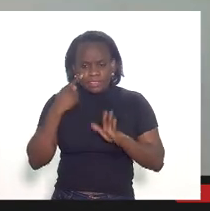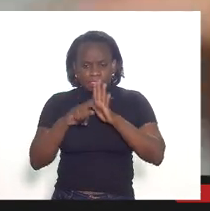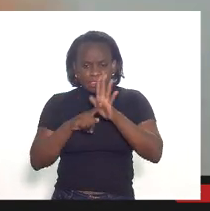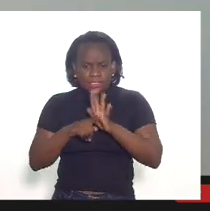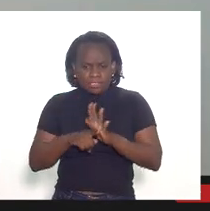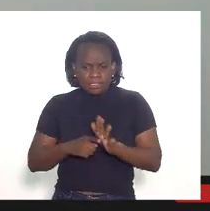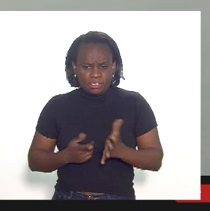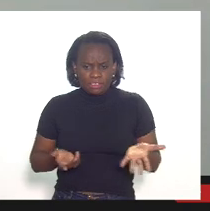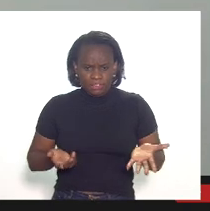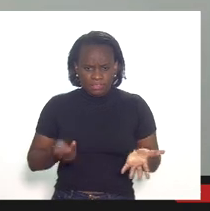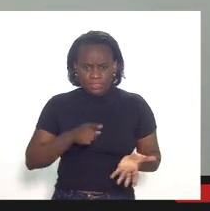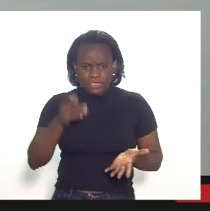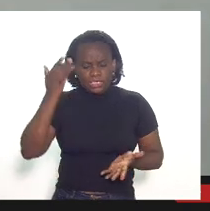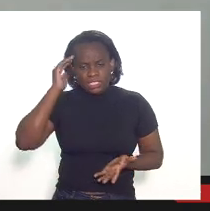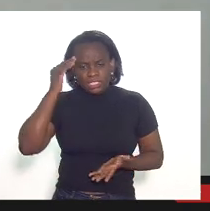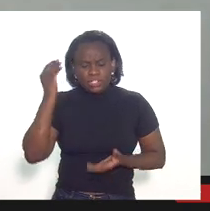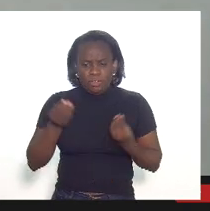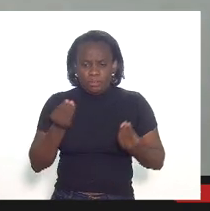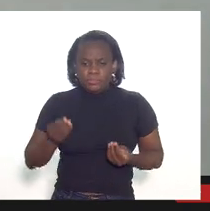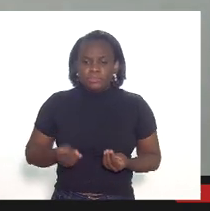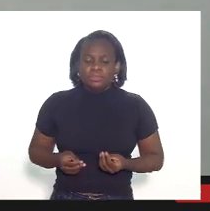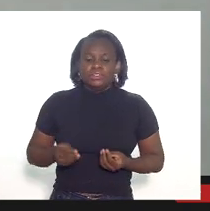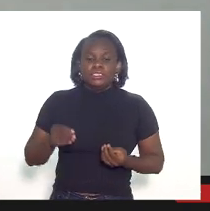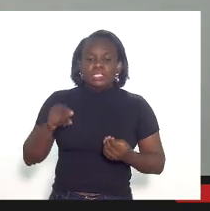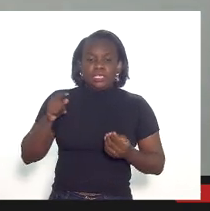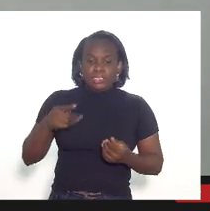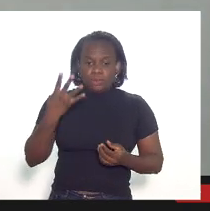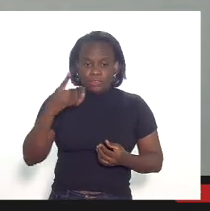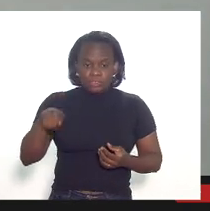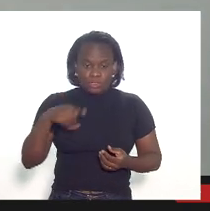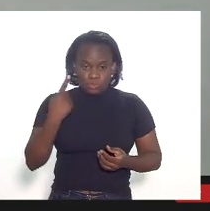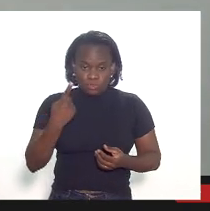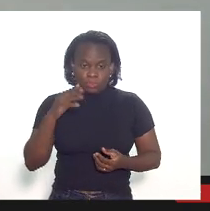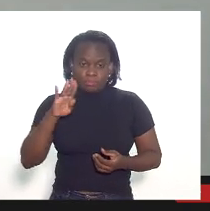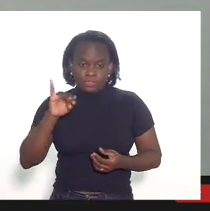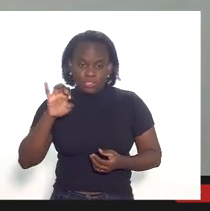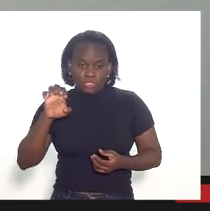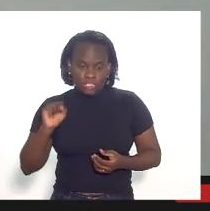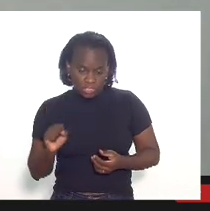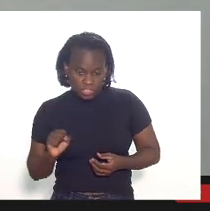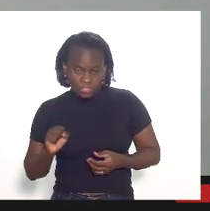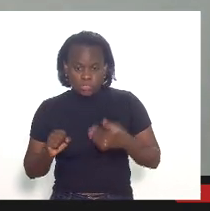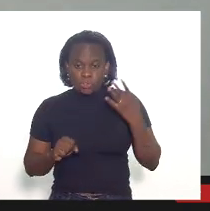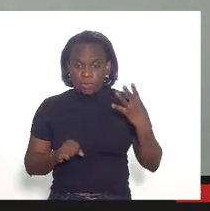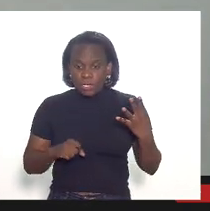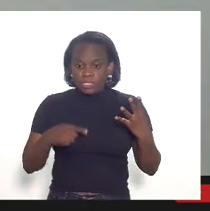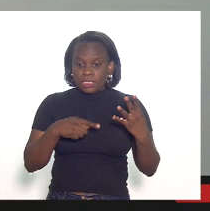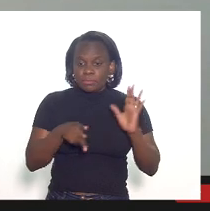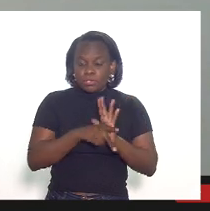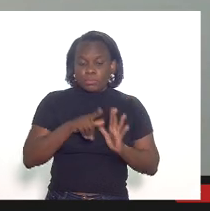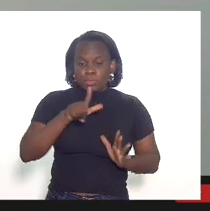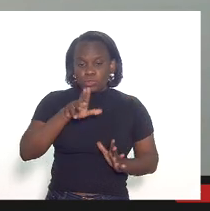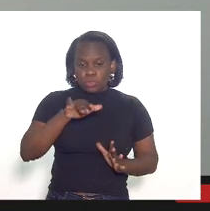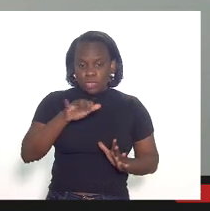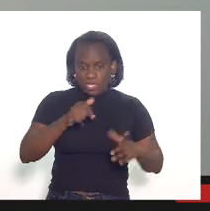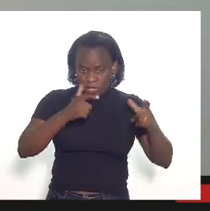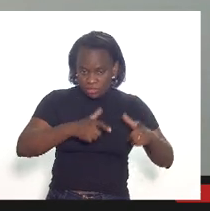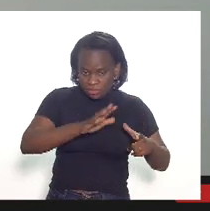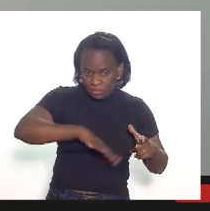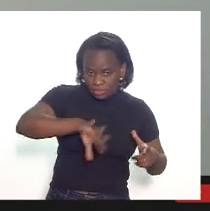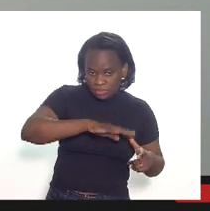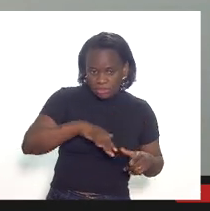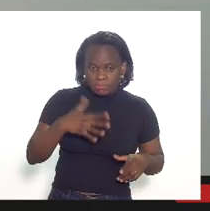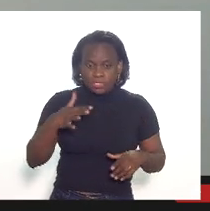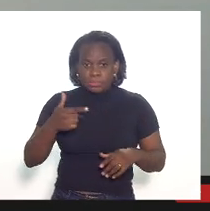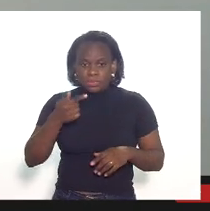isso na dedução só para vocês terem uma ideia desse 4,1 bilhões 4 bilhões é do campo de Lula mais ou menos